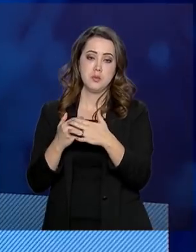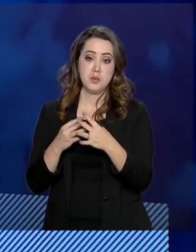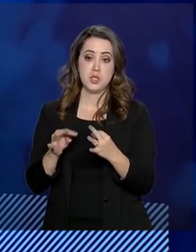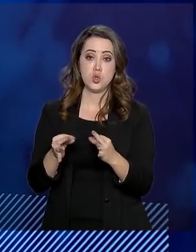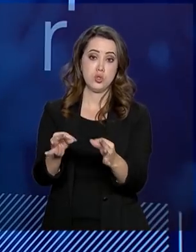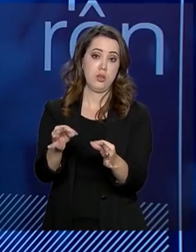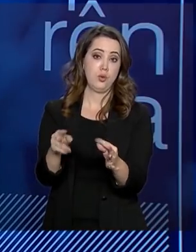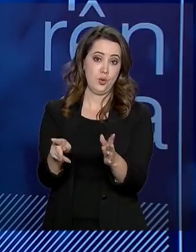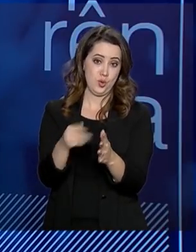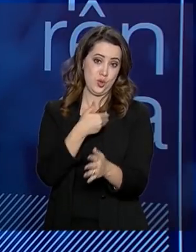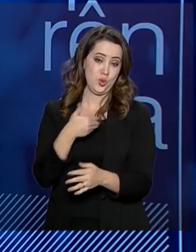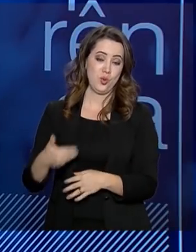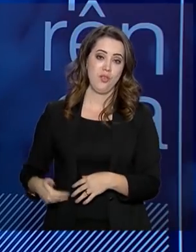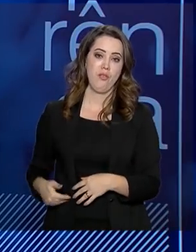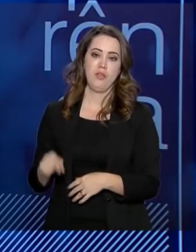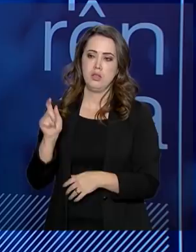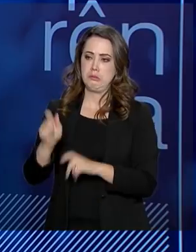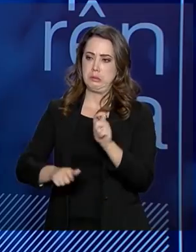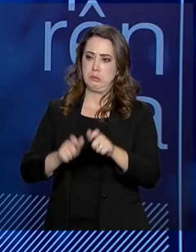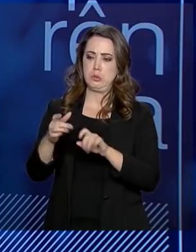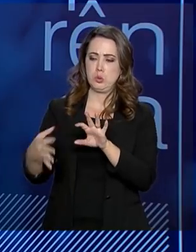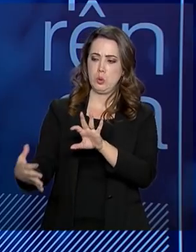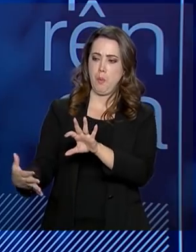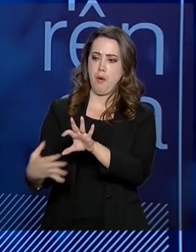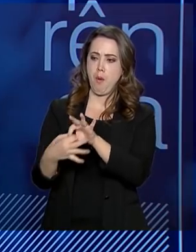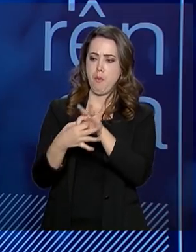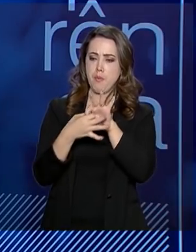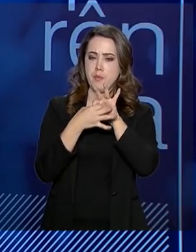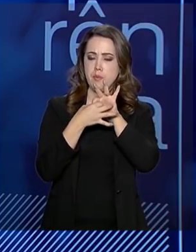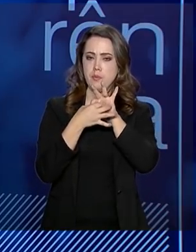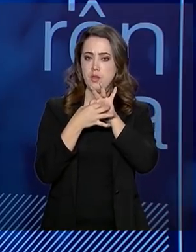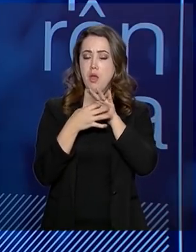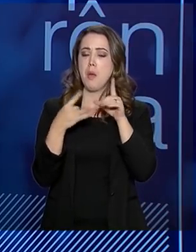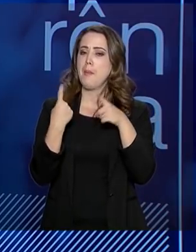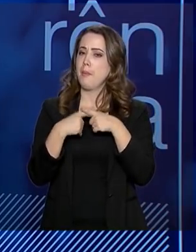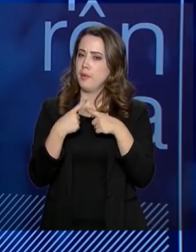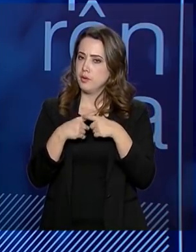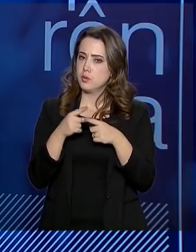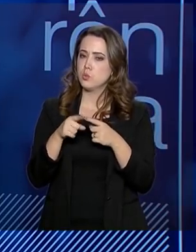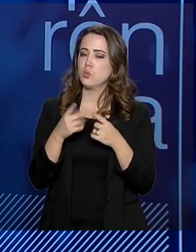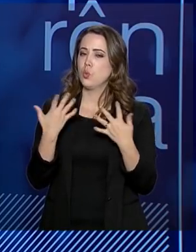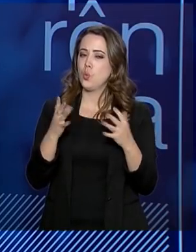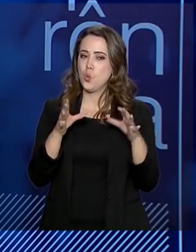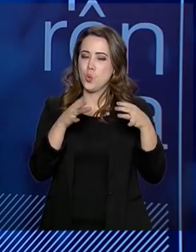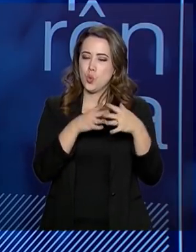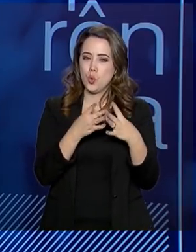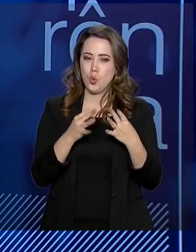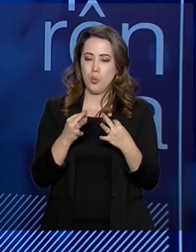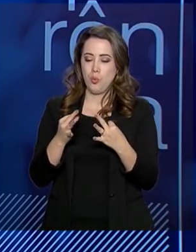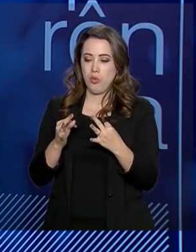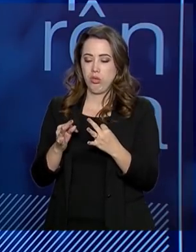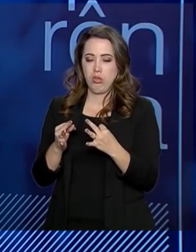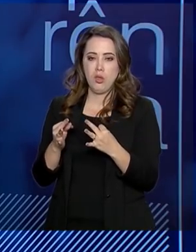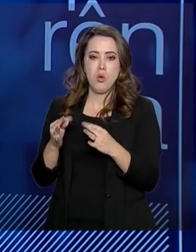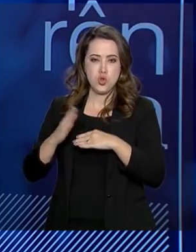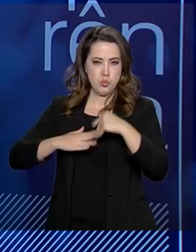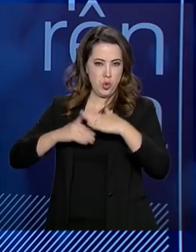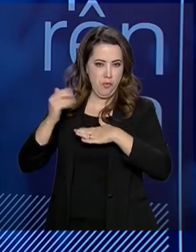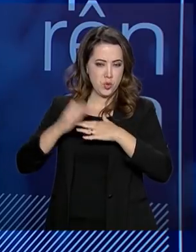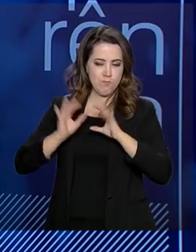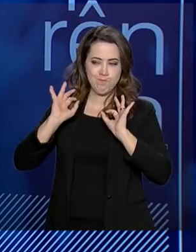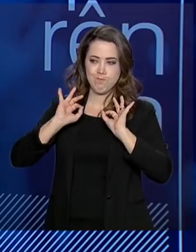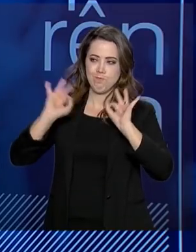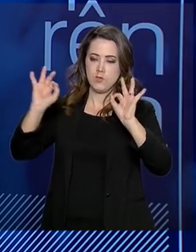tecnologia que têm os seus próprios fornecedores. Então, nós estamos, apesar de termos uma equipe altamente qualificada no Ministério da